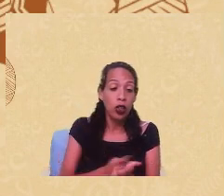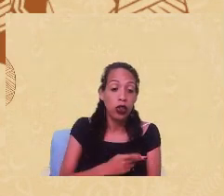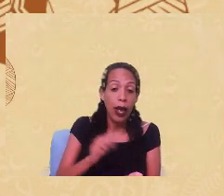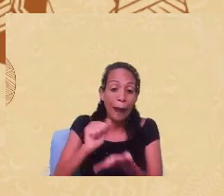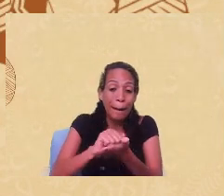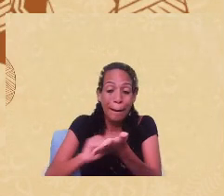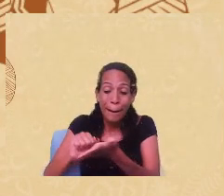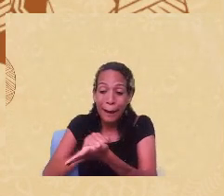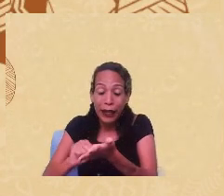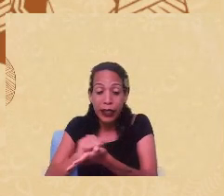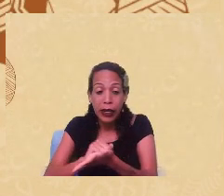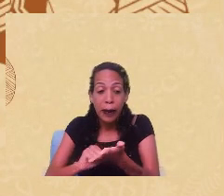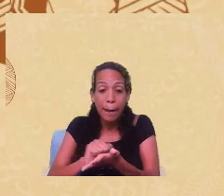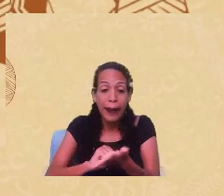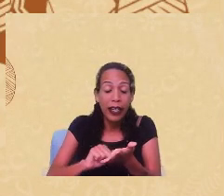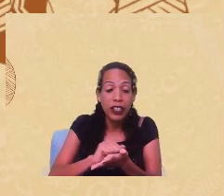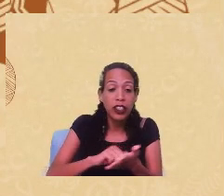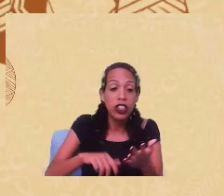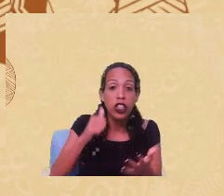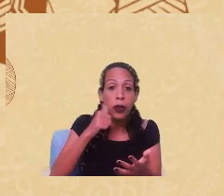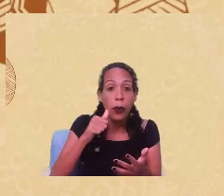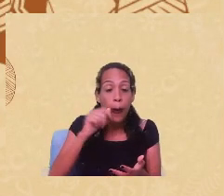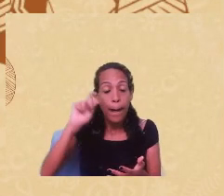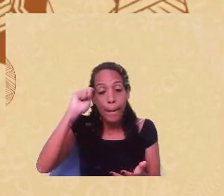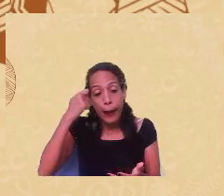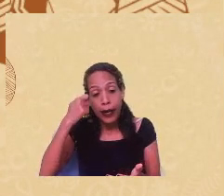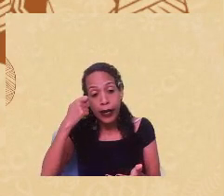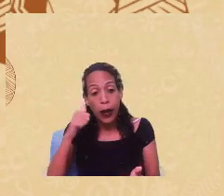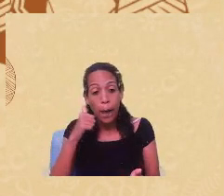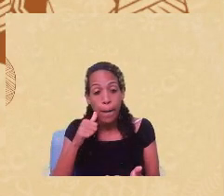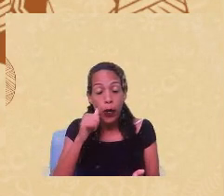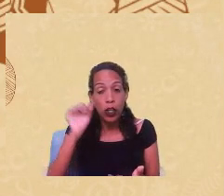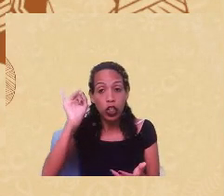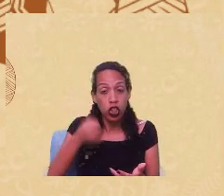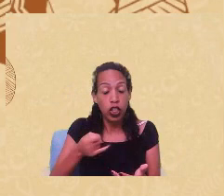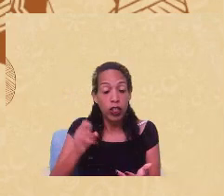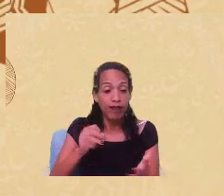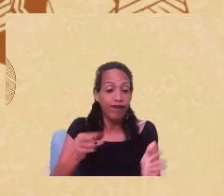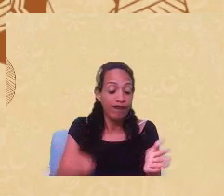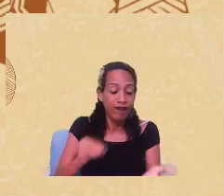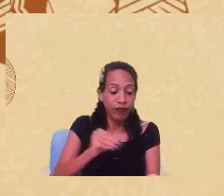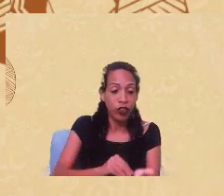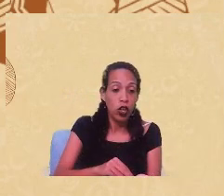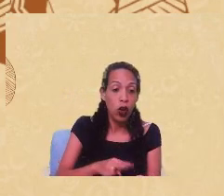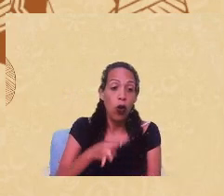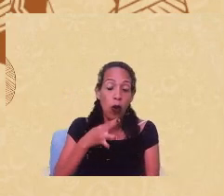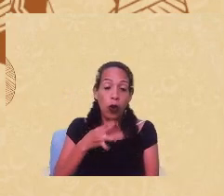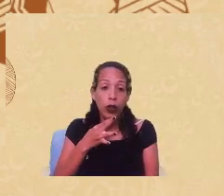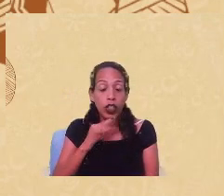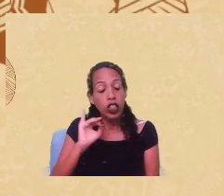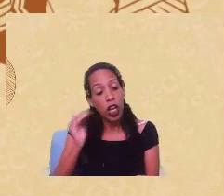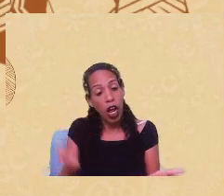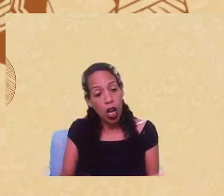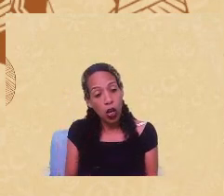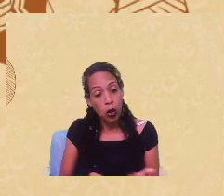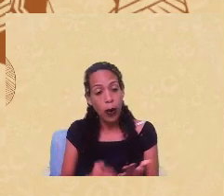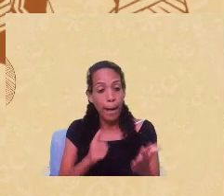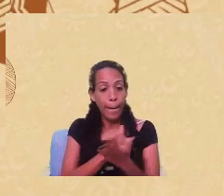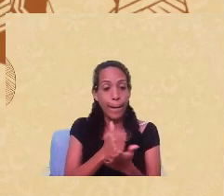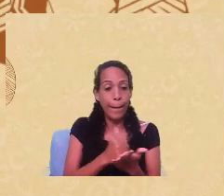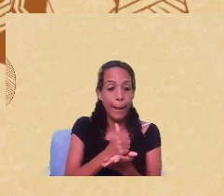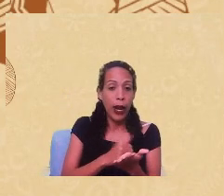da produção intelectual de feministas negras, mulheres que já estavam produzindo conhecimento e que agora, né, novamente vão sendo